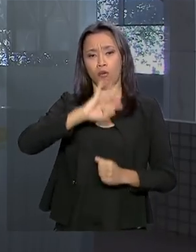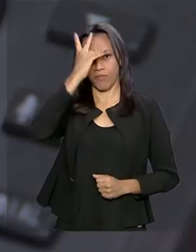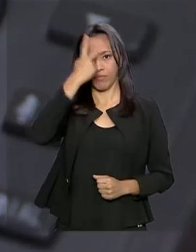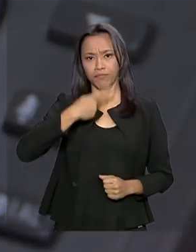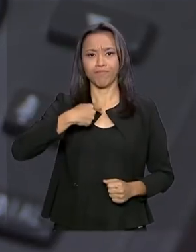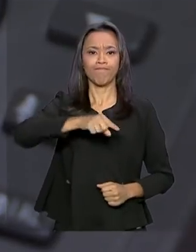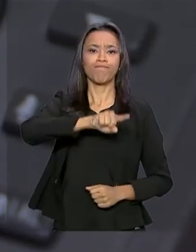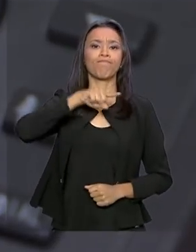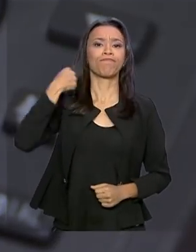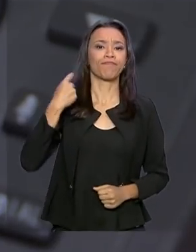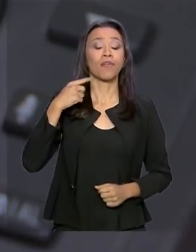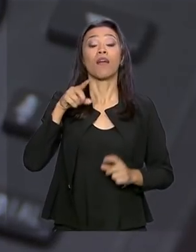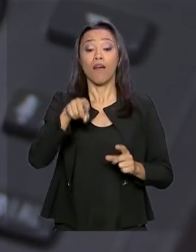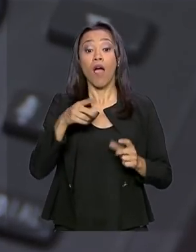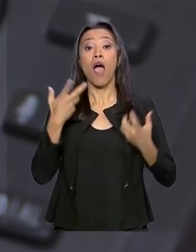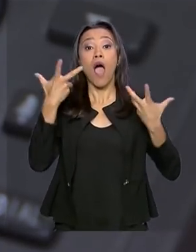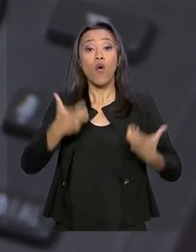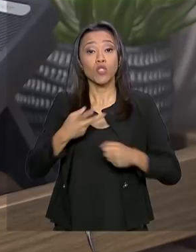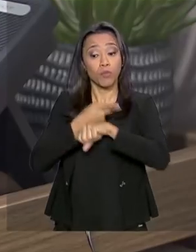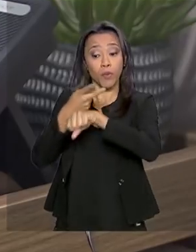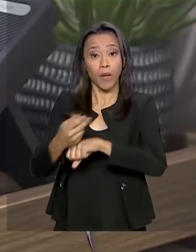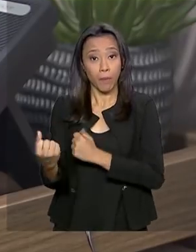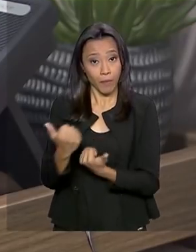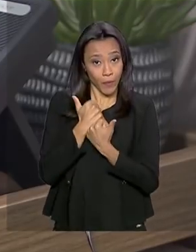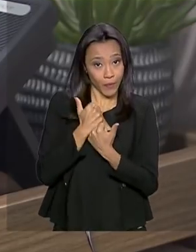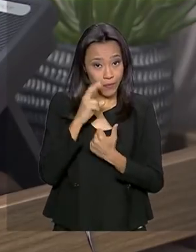onde procurar apoio e acolhimento.